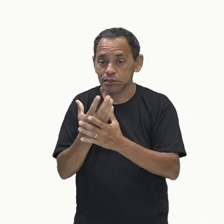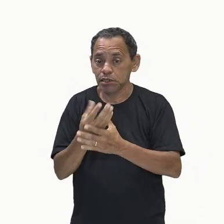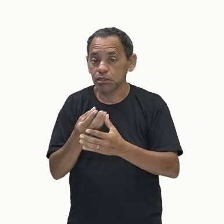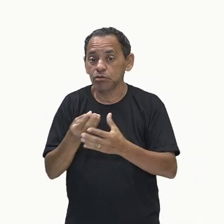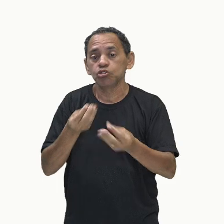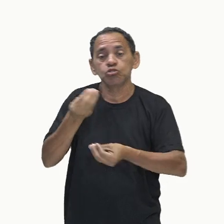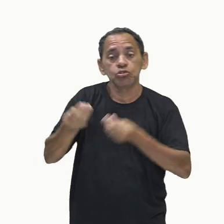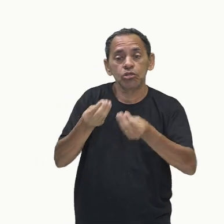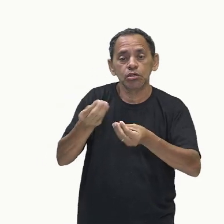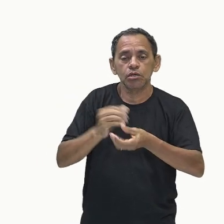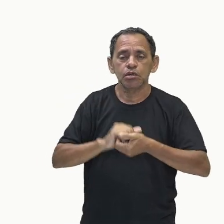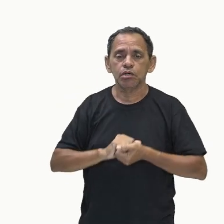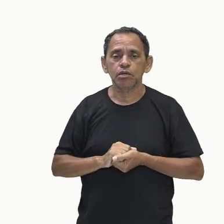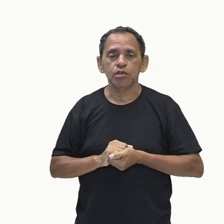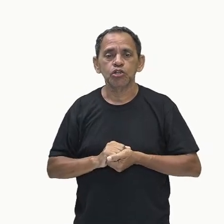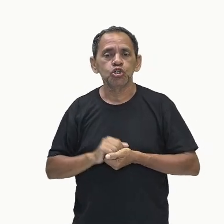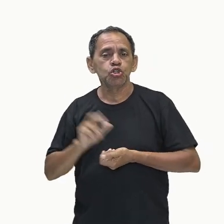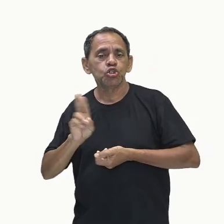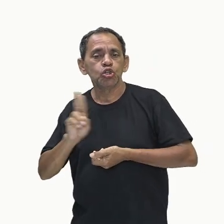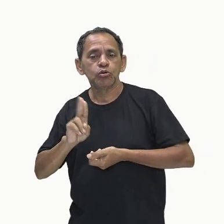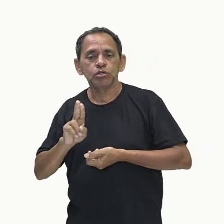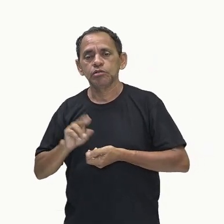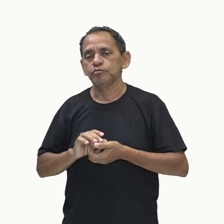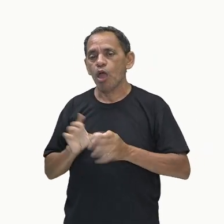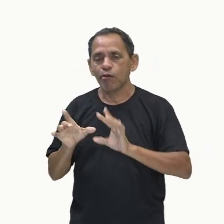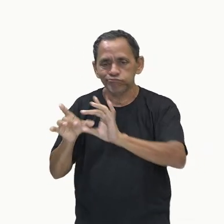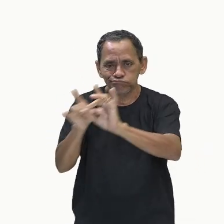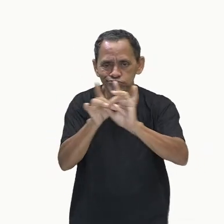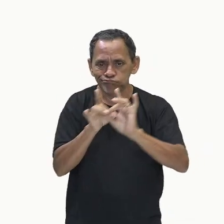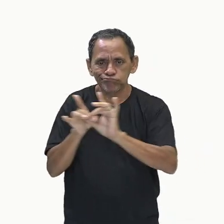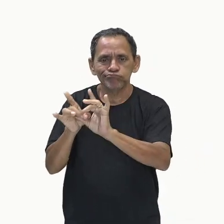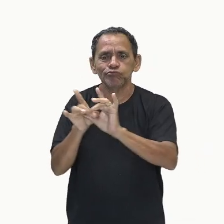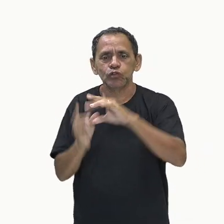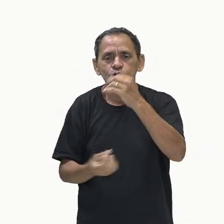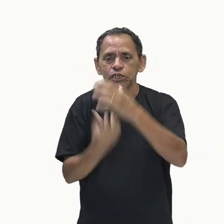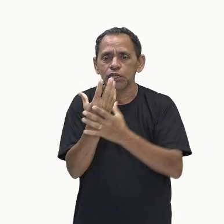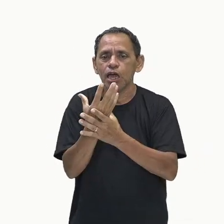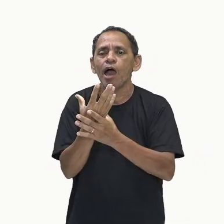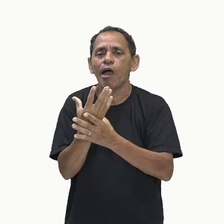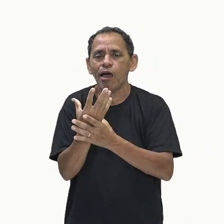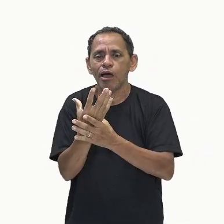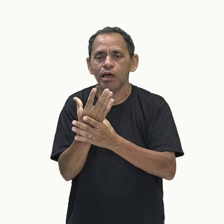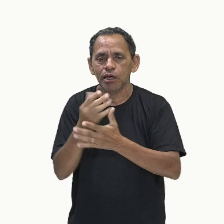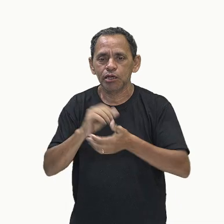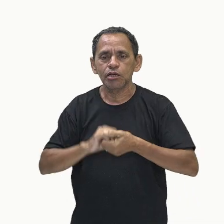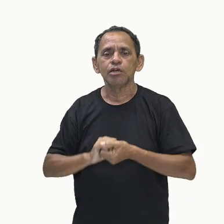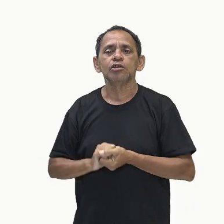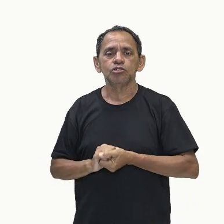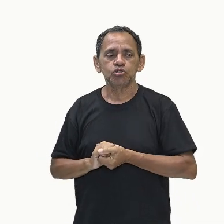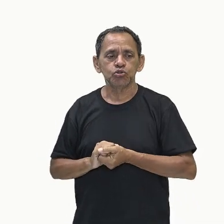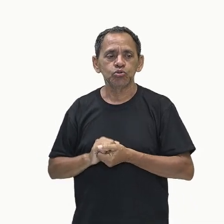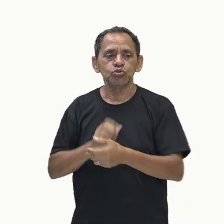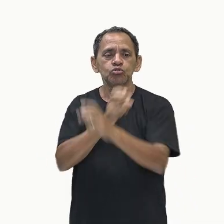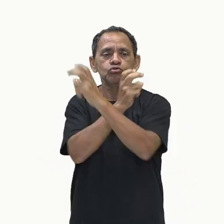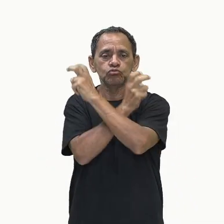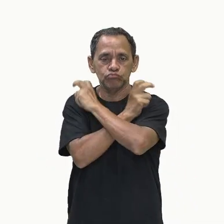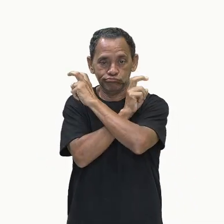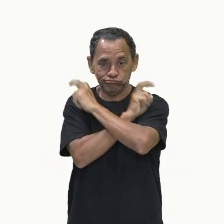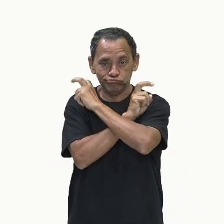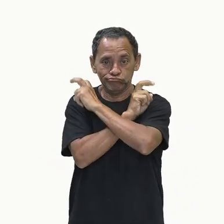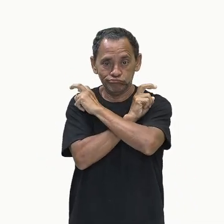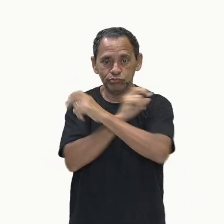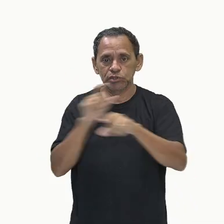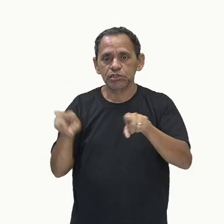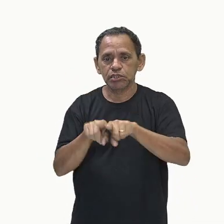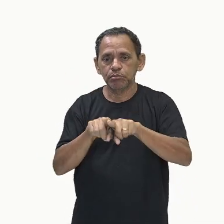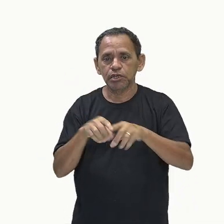né? Do que a gente chama de unificação, aonde vai ser criado aí o cargo de faraó, tá? Então, isso aqui